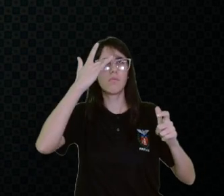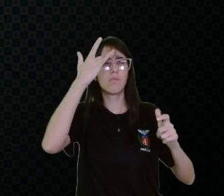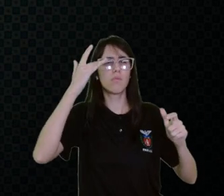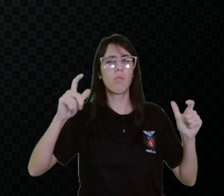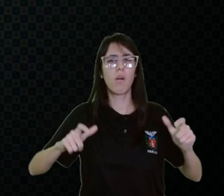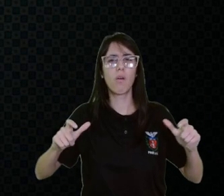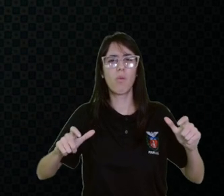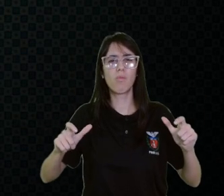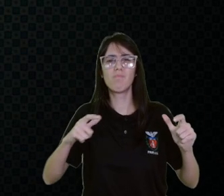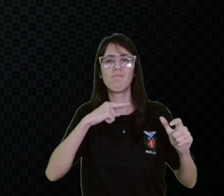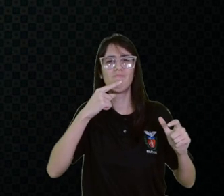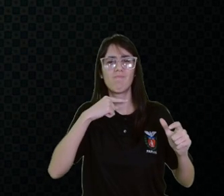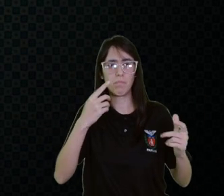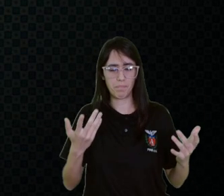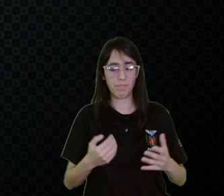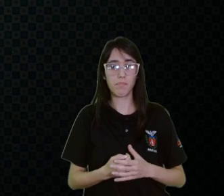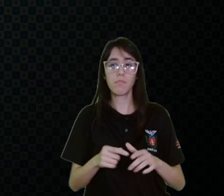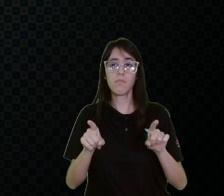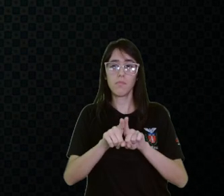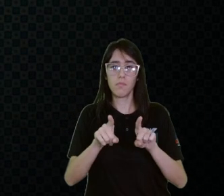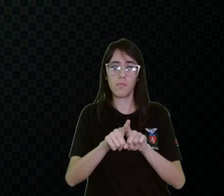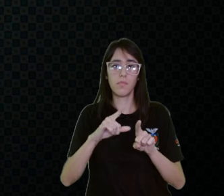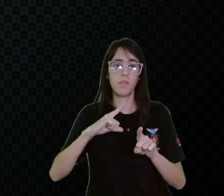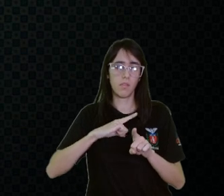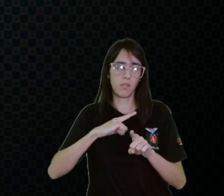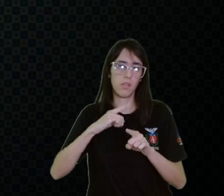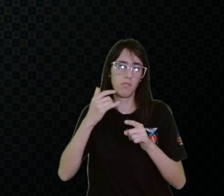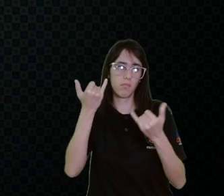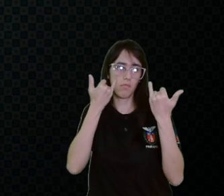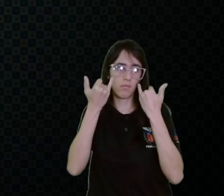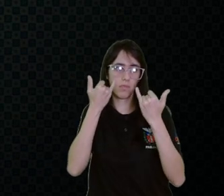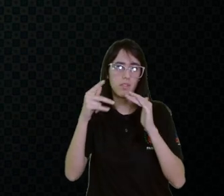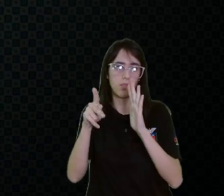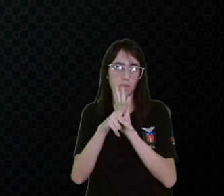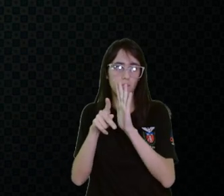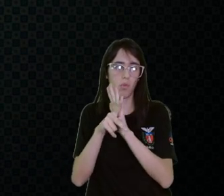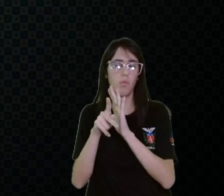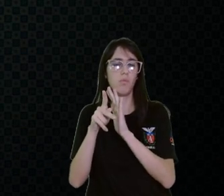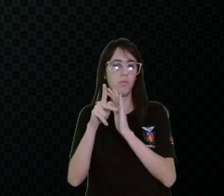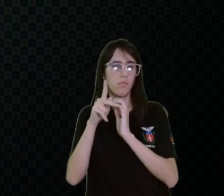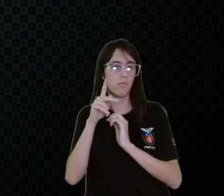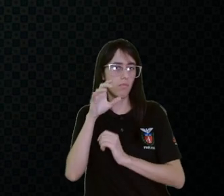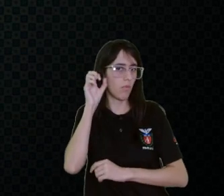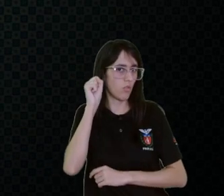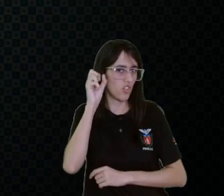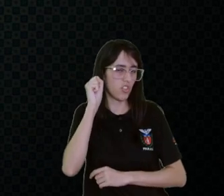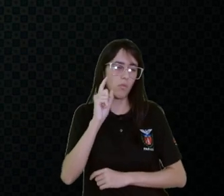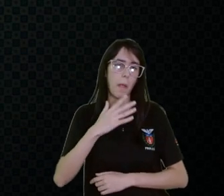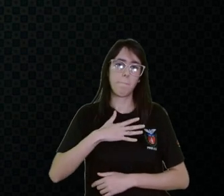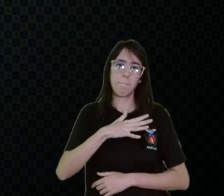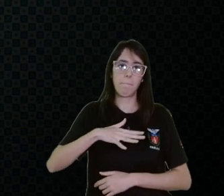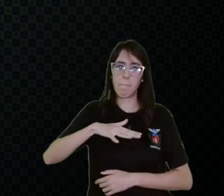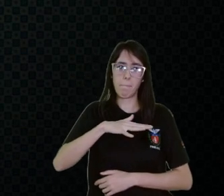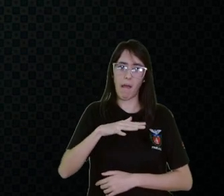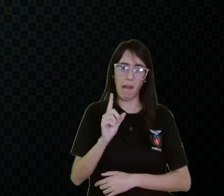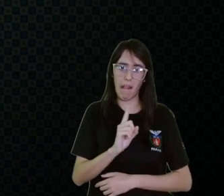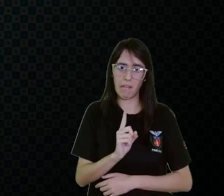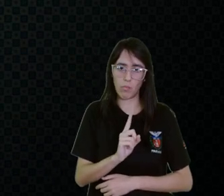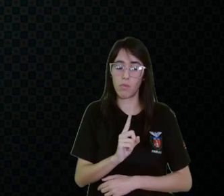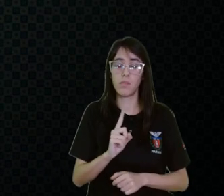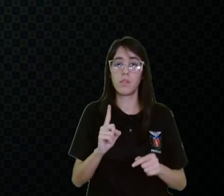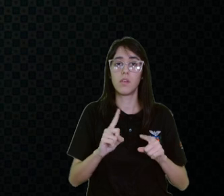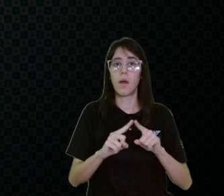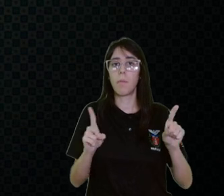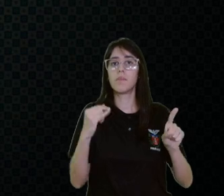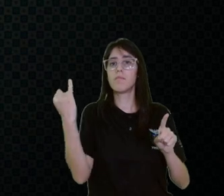Há questões auditivas aqui, que também não me arrisco tanto a falar, não é a minha área, mas o importante é que